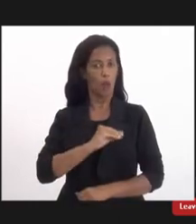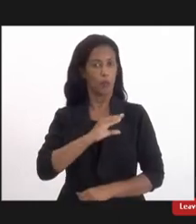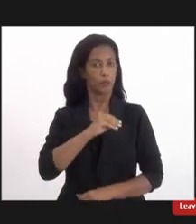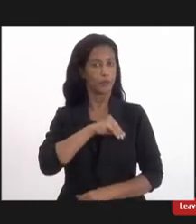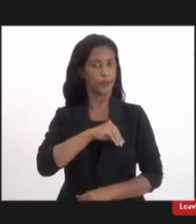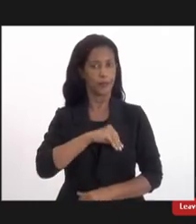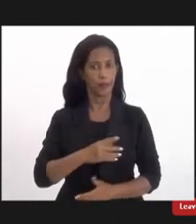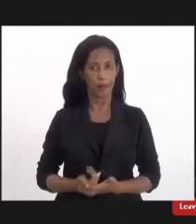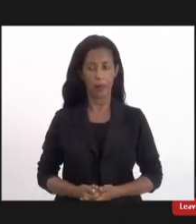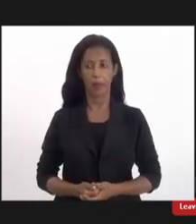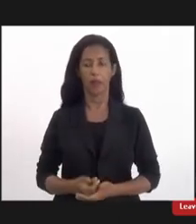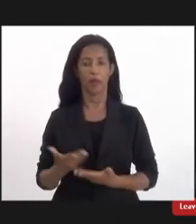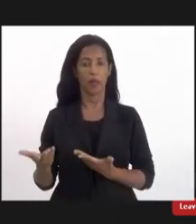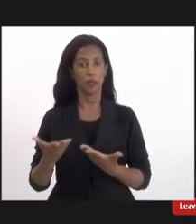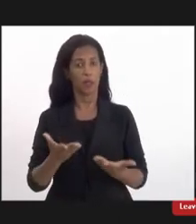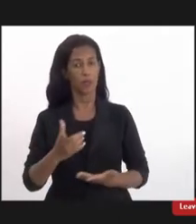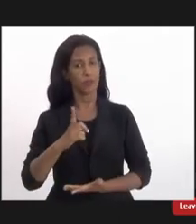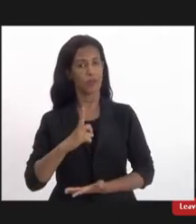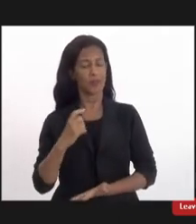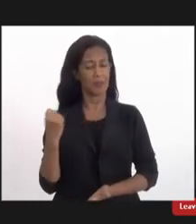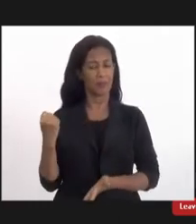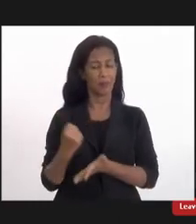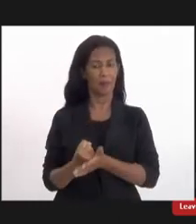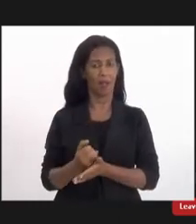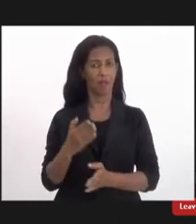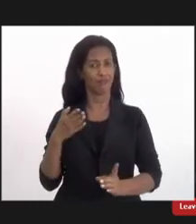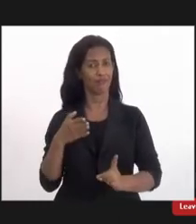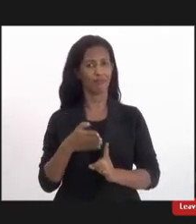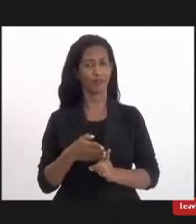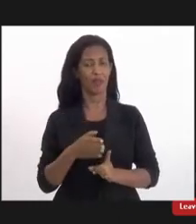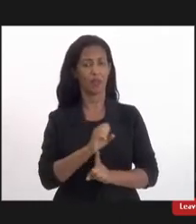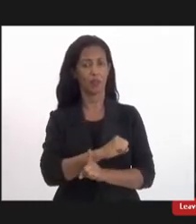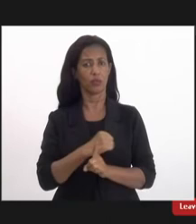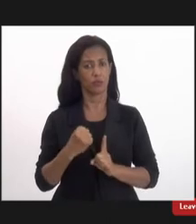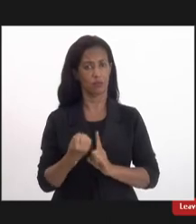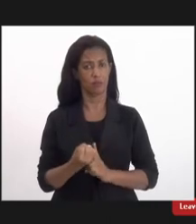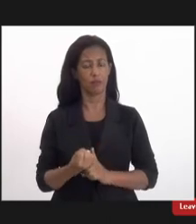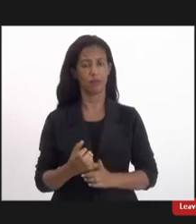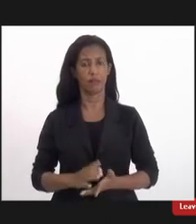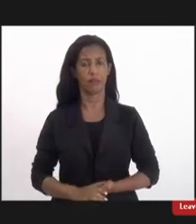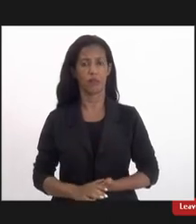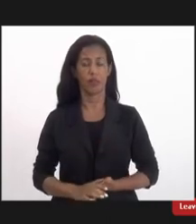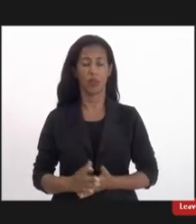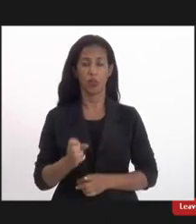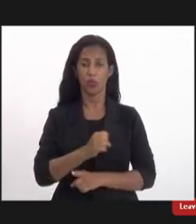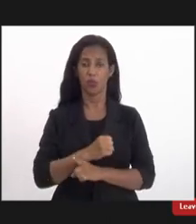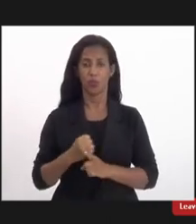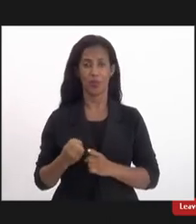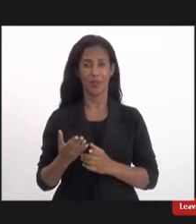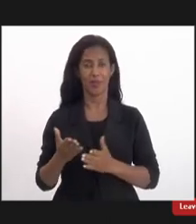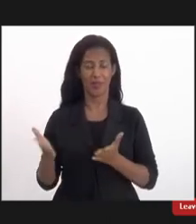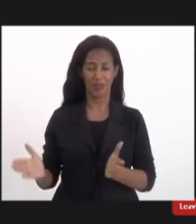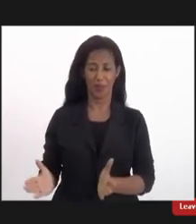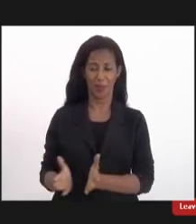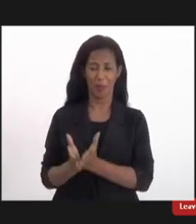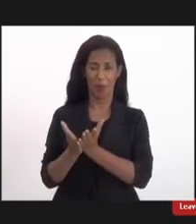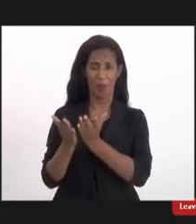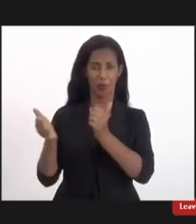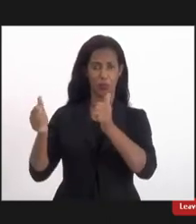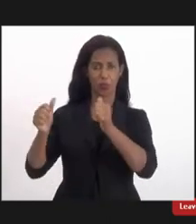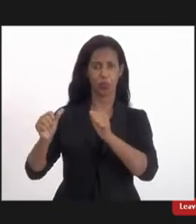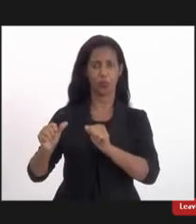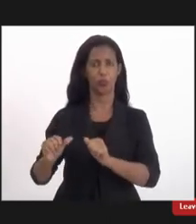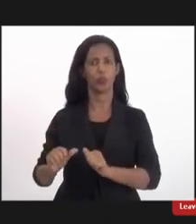E isso tem impacto direto na nossa sociedade. A sociedade está empobrecendo, né? E